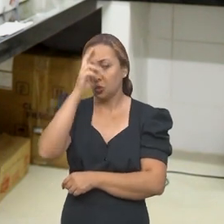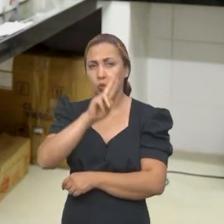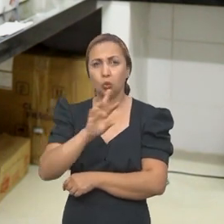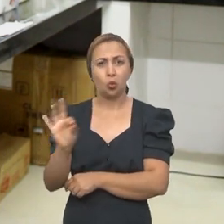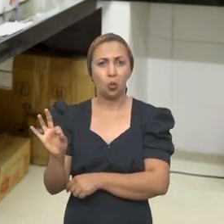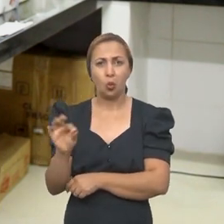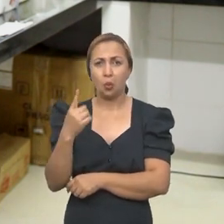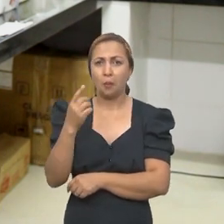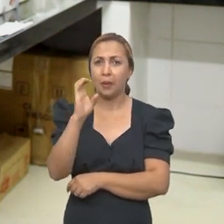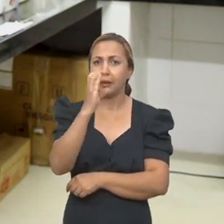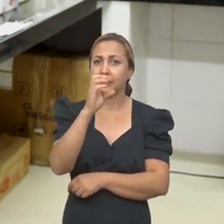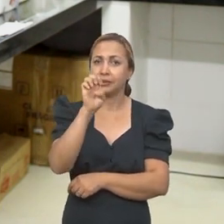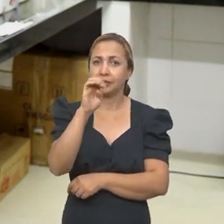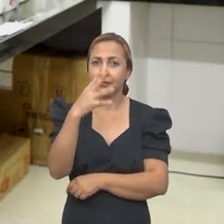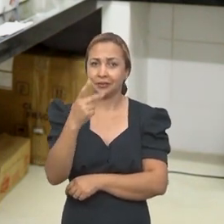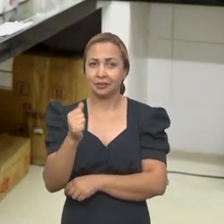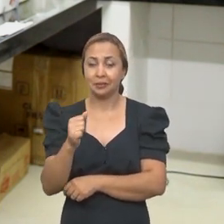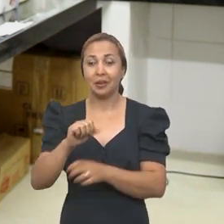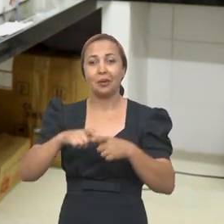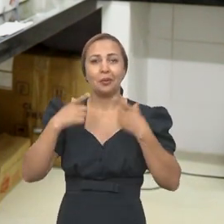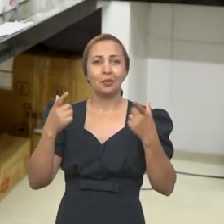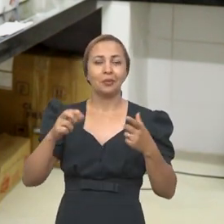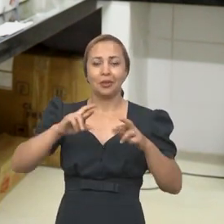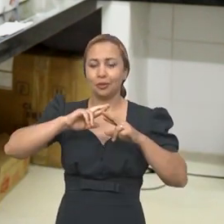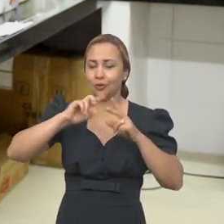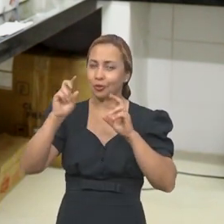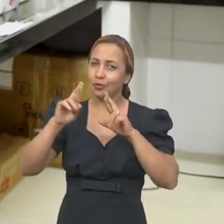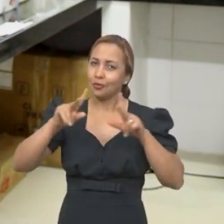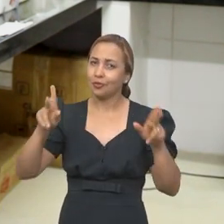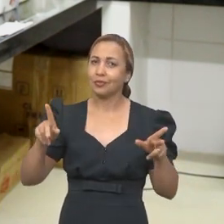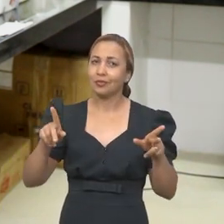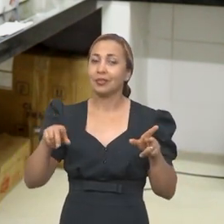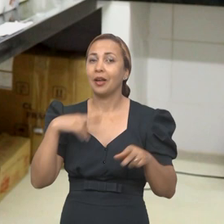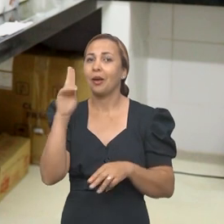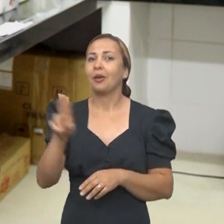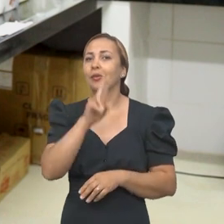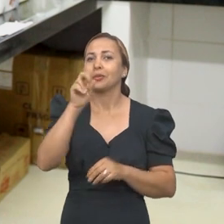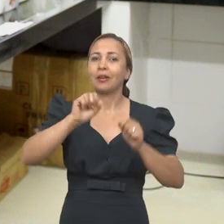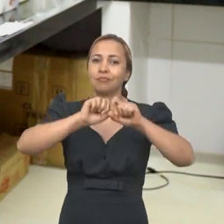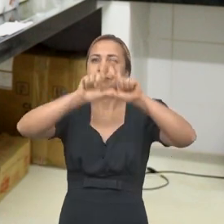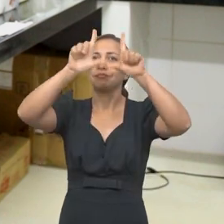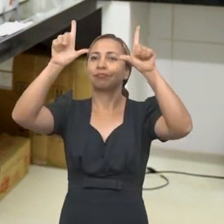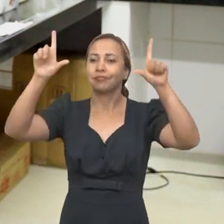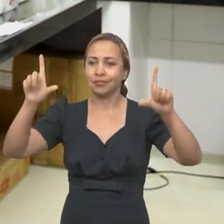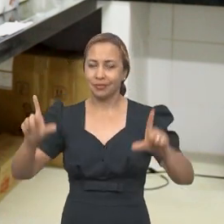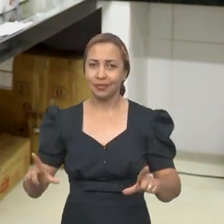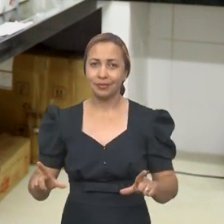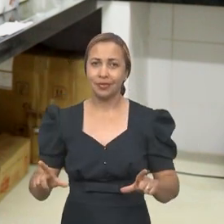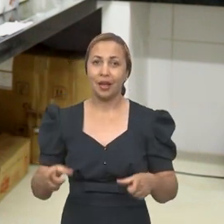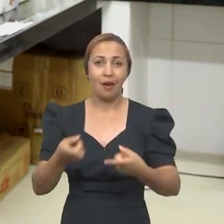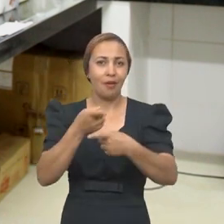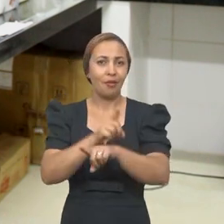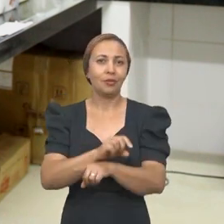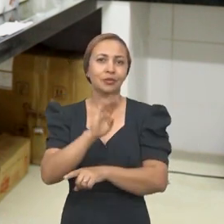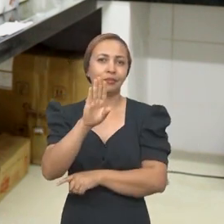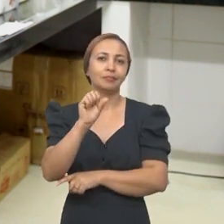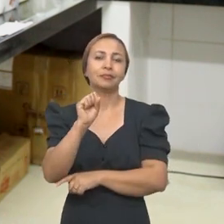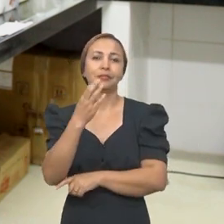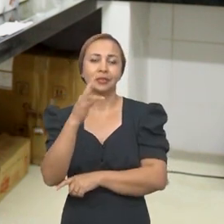foram utilizados apenas uma cepa e o grande diferencial da nossa pesquisa é utilizar um painel